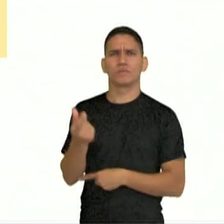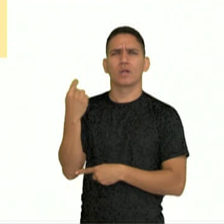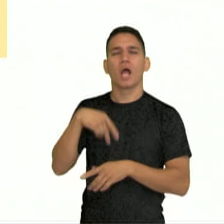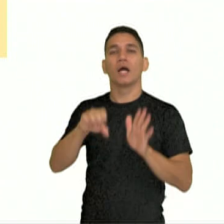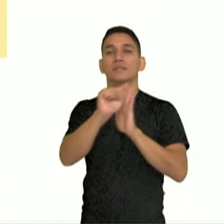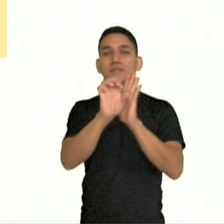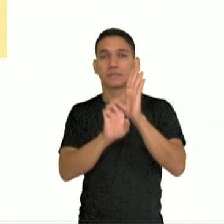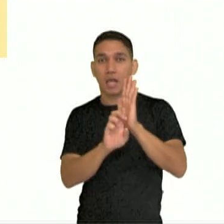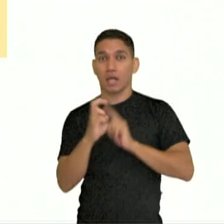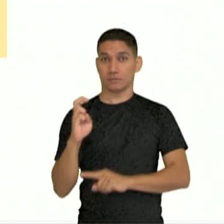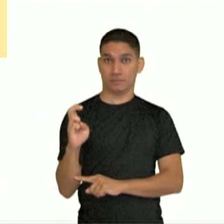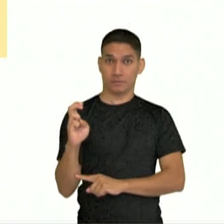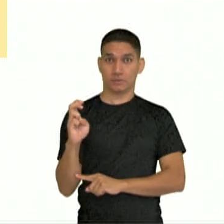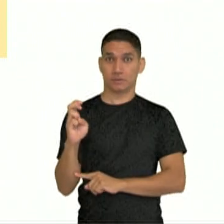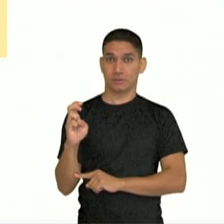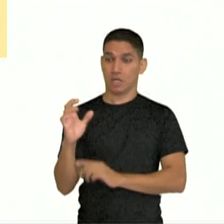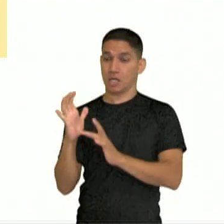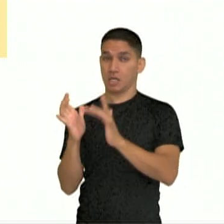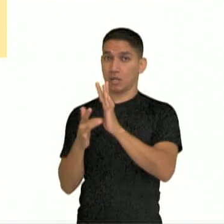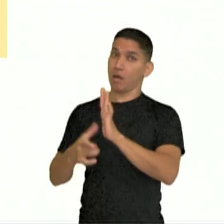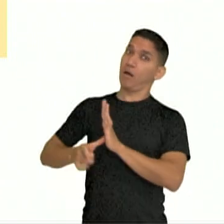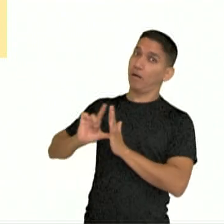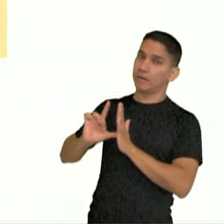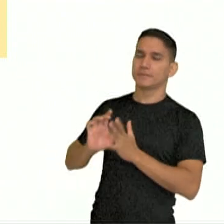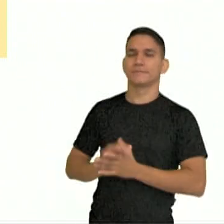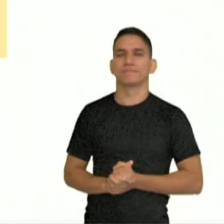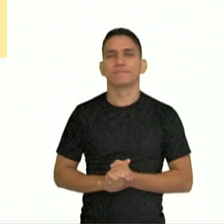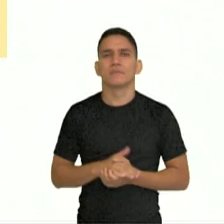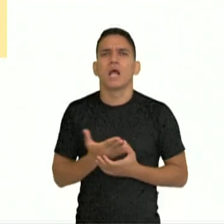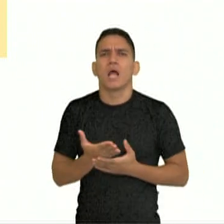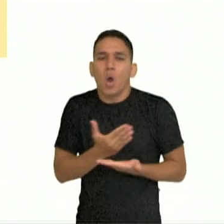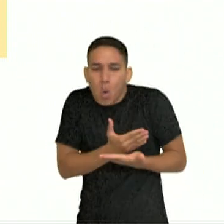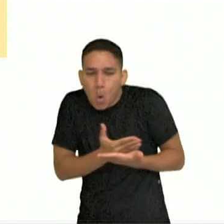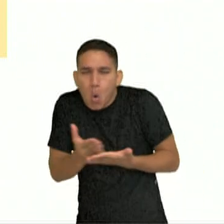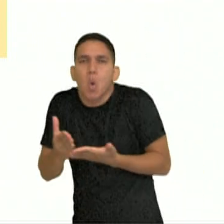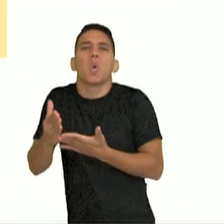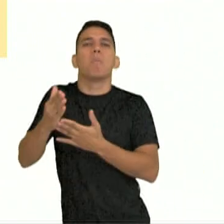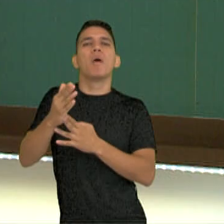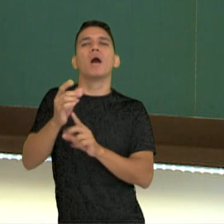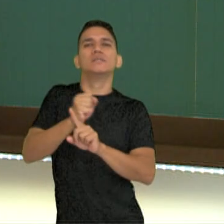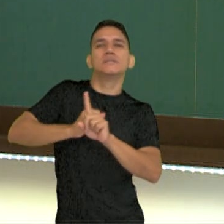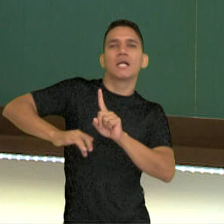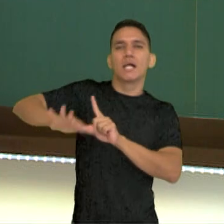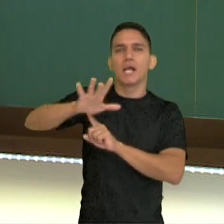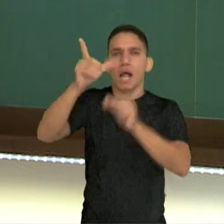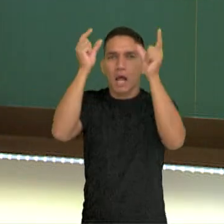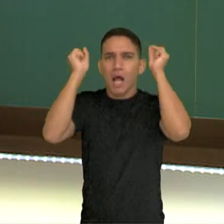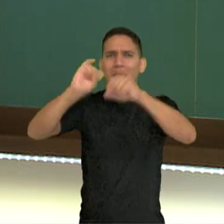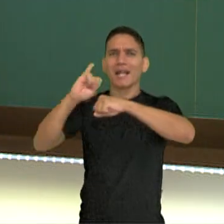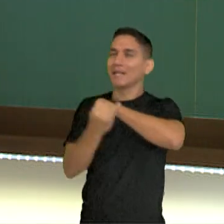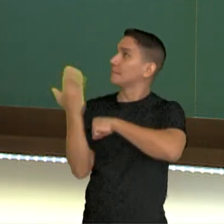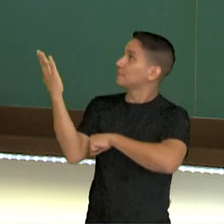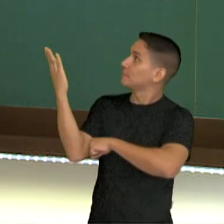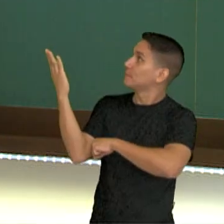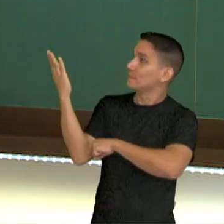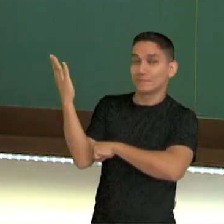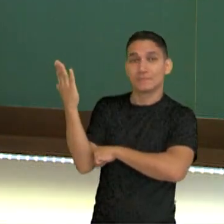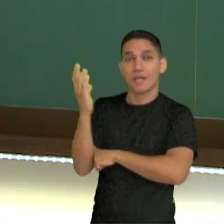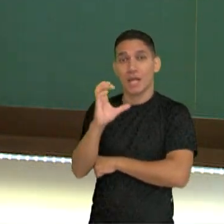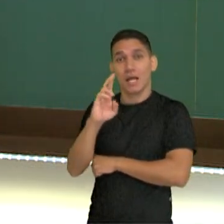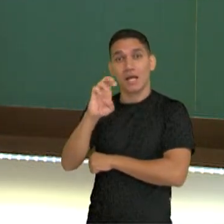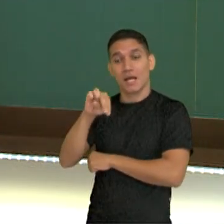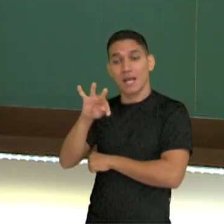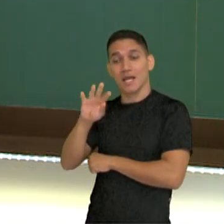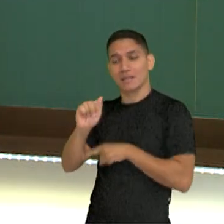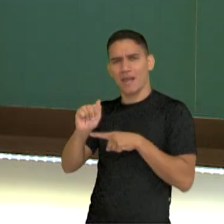século V a.C. O berço da civilização grega vai ser a ilha de Creta, localizada bem aqui no meio do